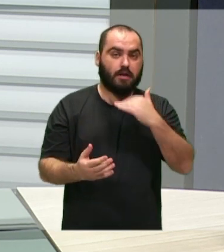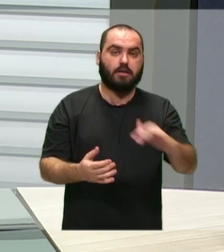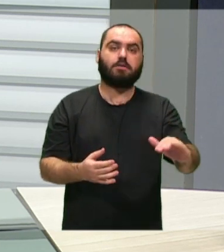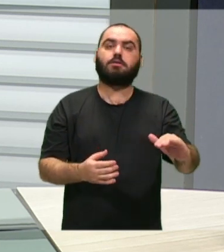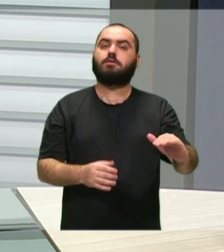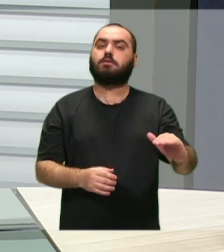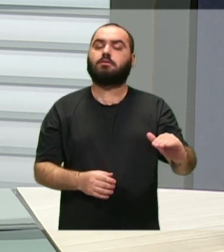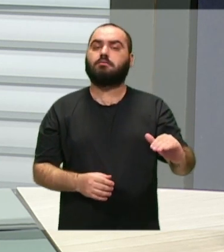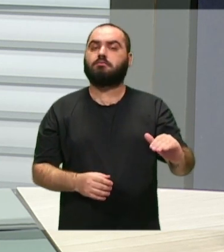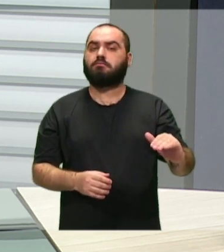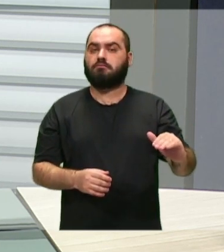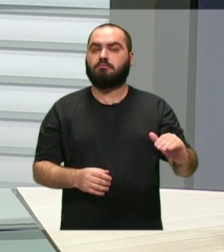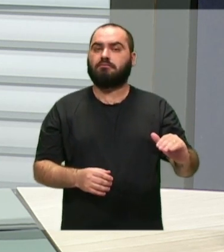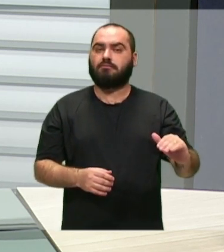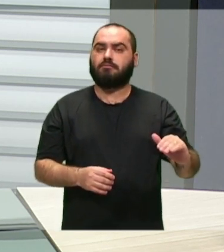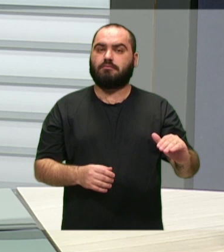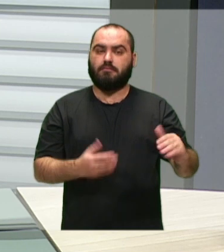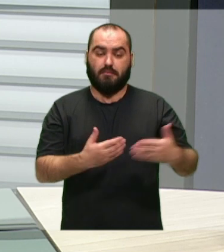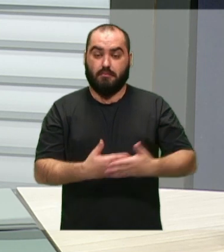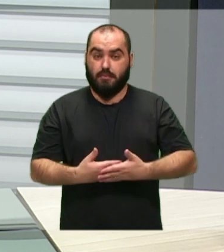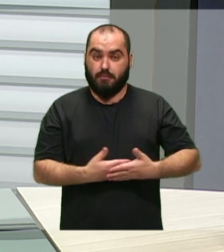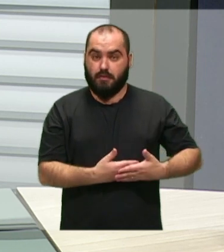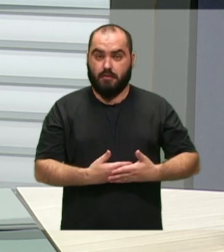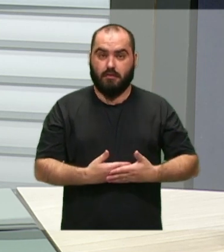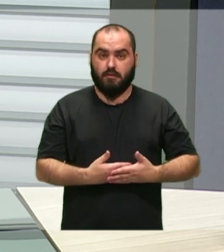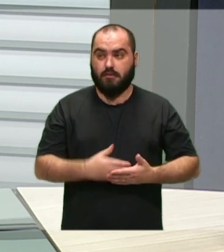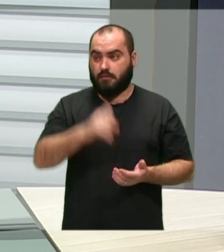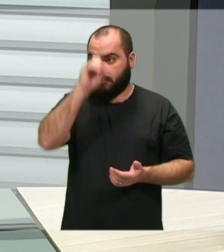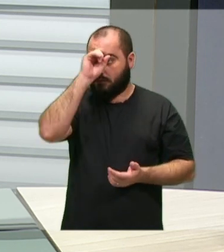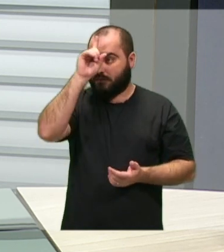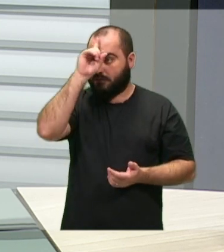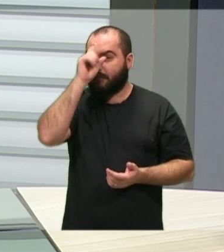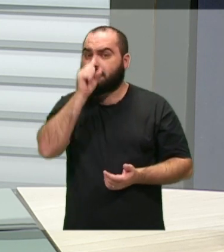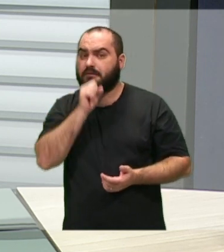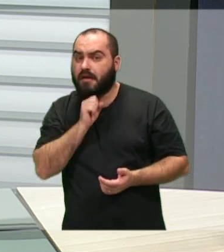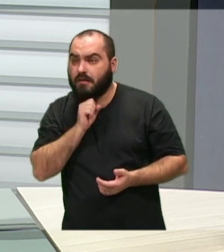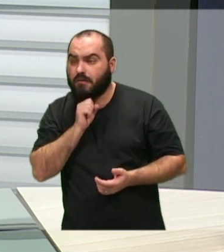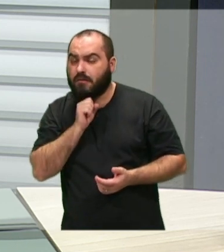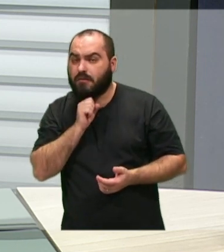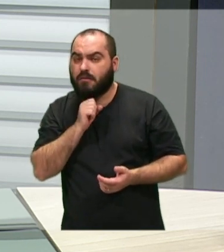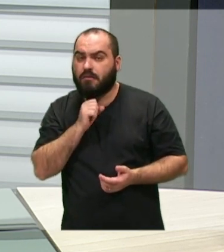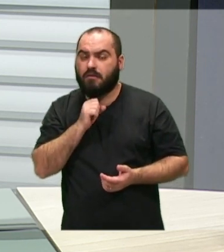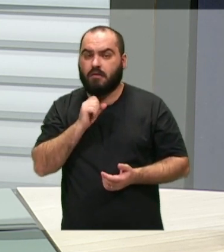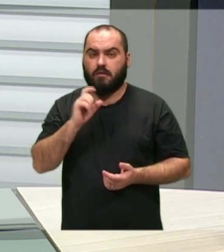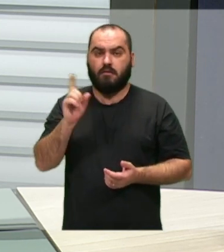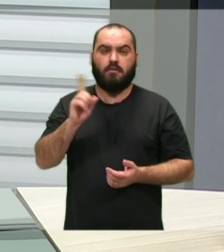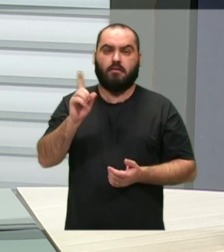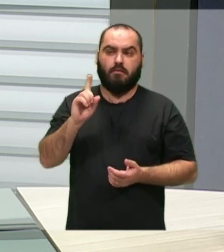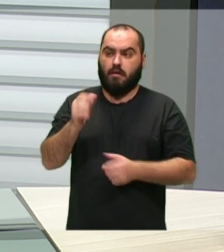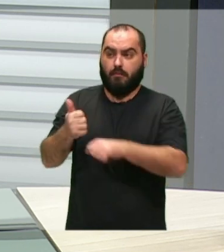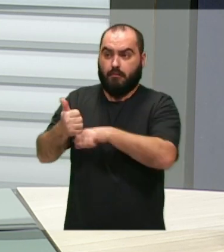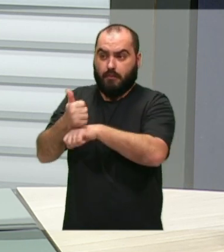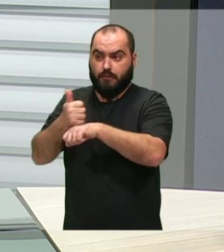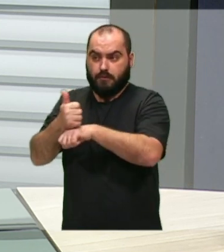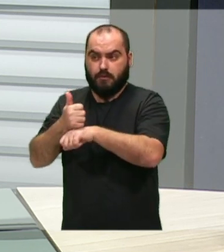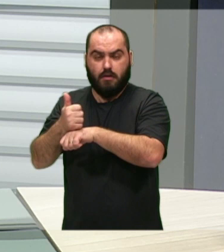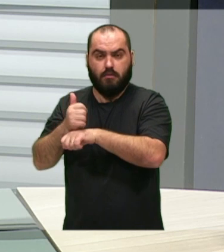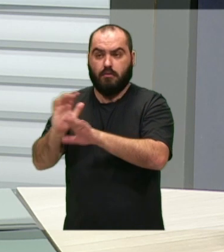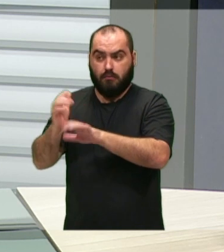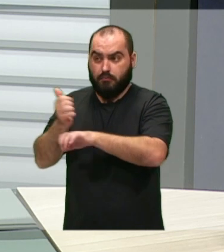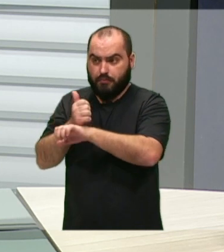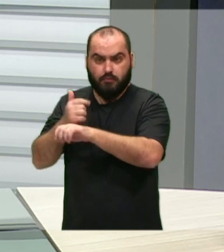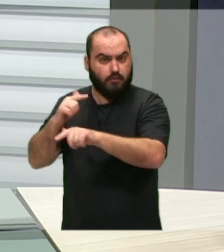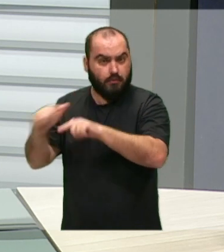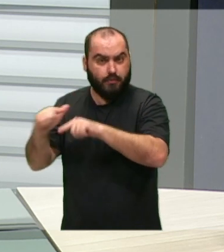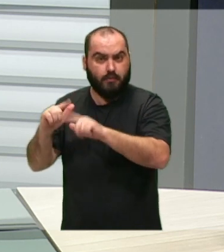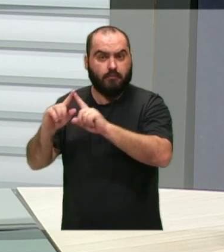adolescentes, nossos bebês, um hospital sucateado. E digo sucateado não do ponto de vista dos profissionais que lá estão, um hospital que foi